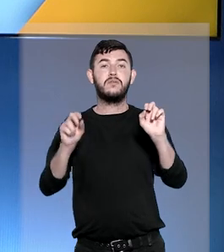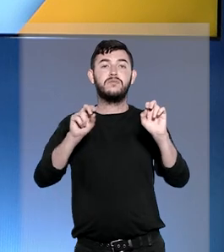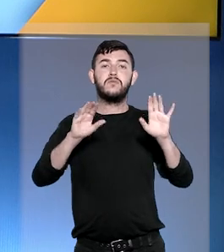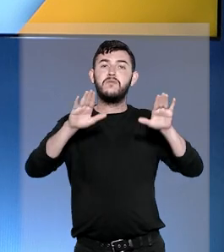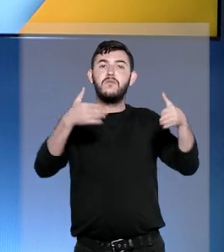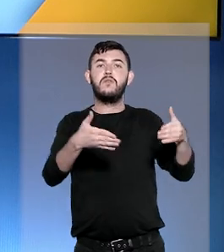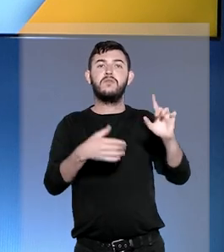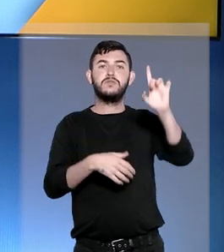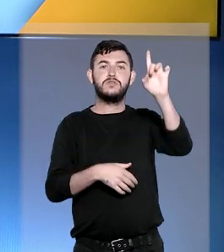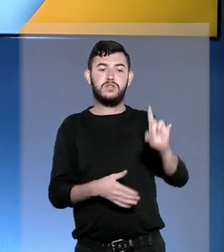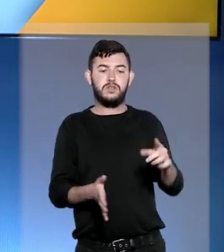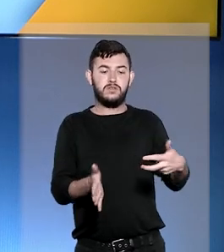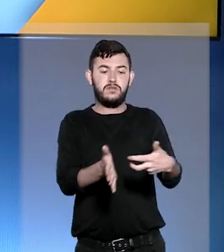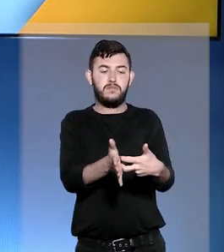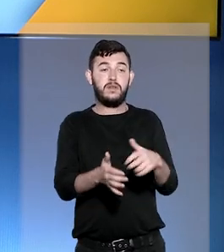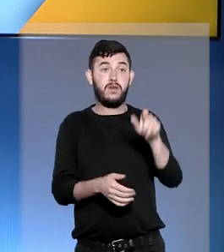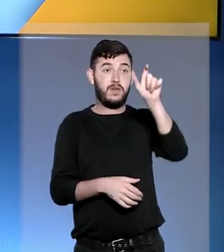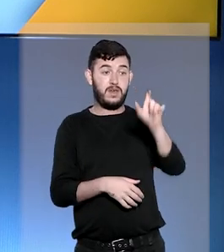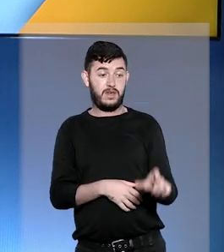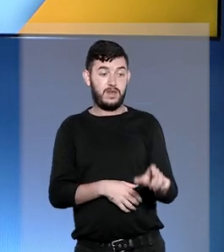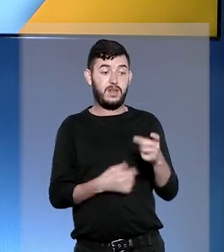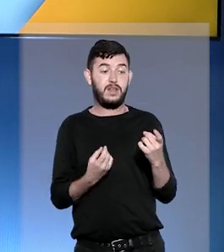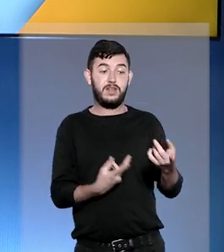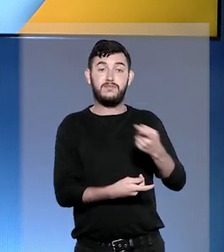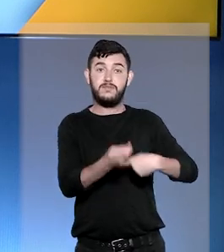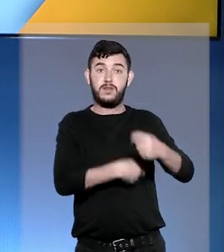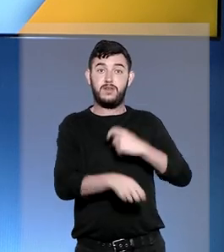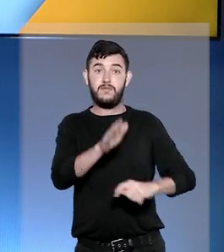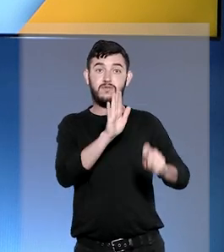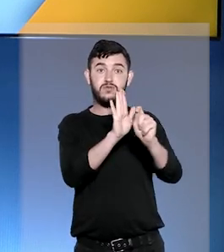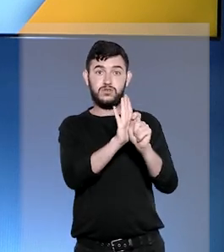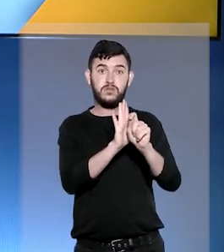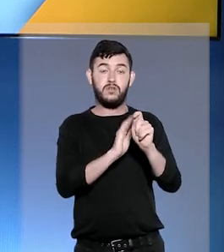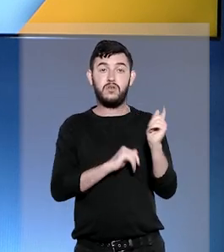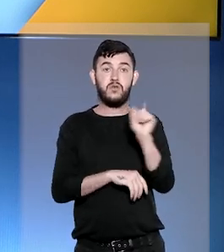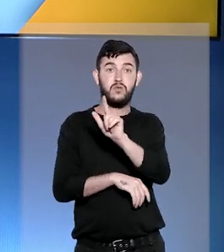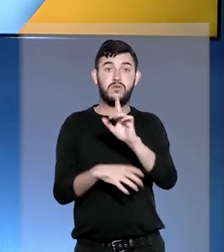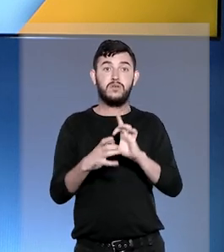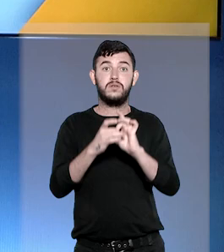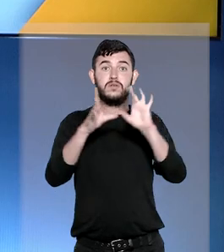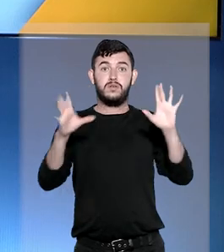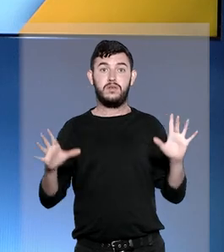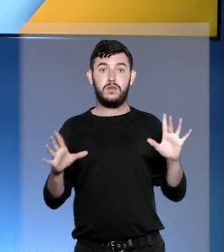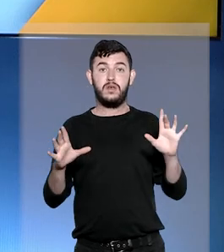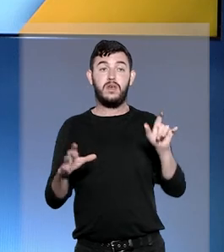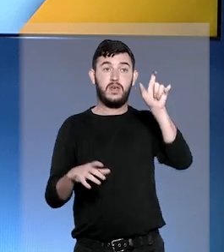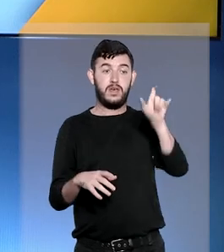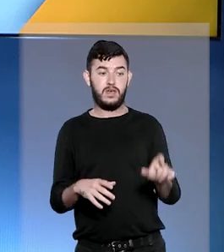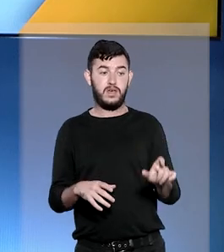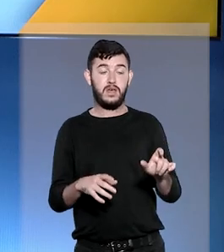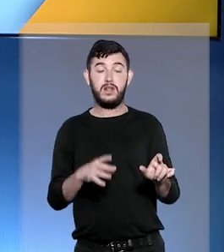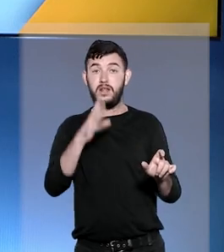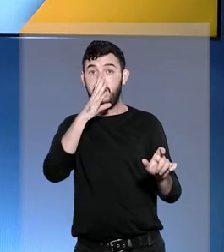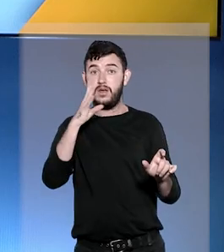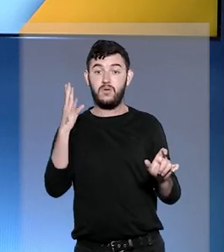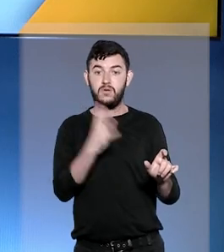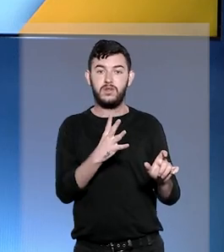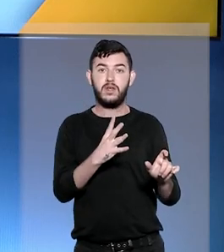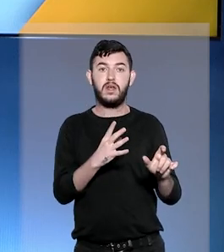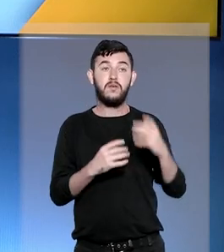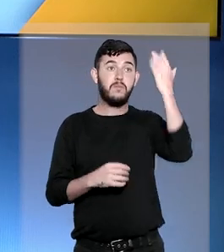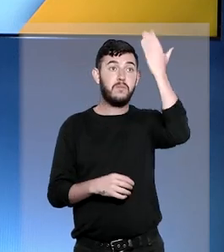penal. Absolvido réu por tráfico de drogas, que havia sido condenado com base em provas obtidas por